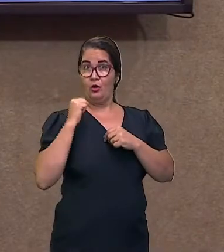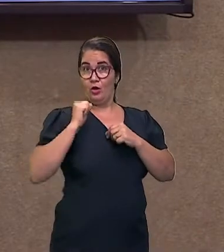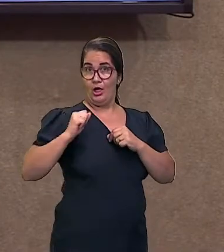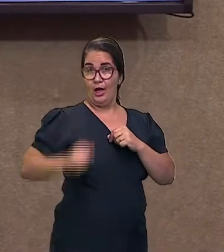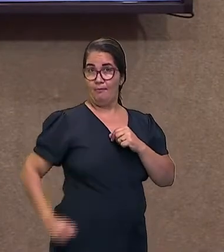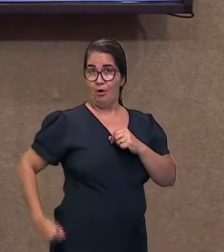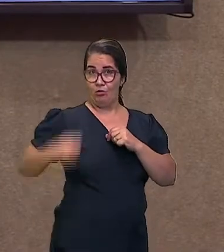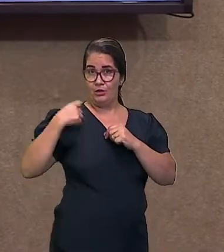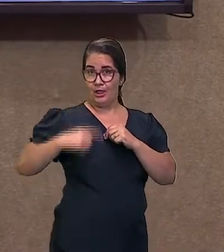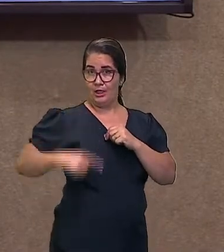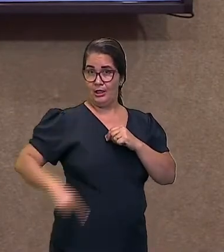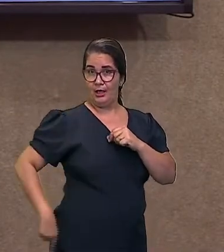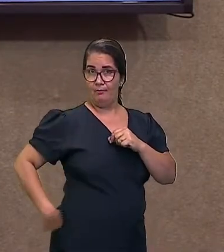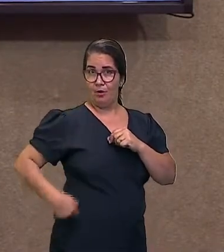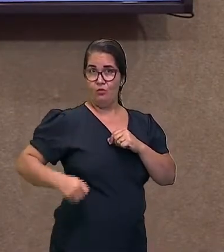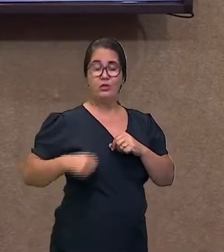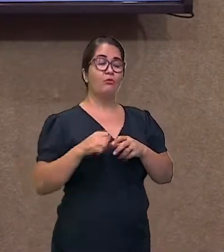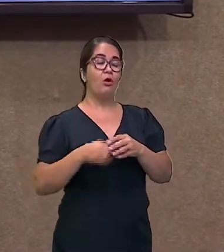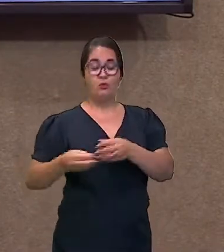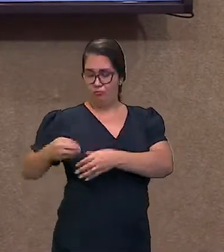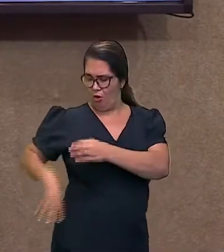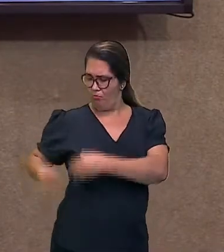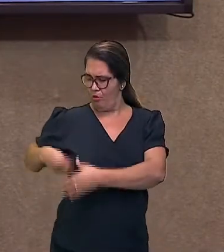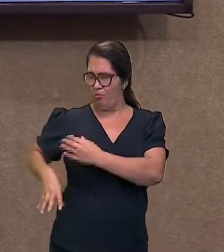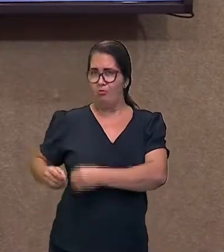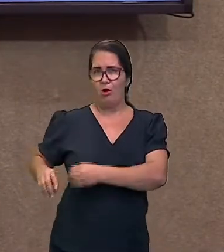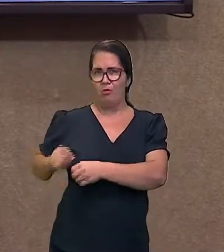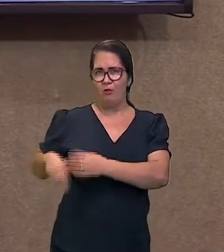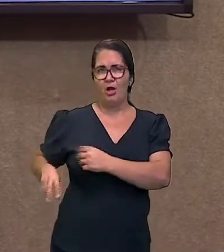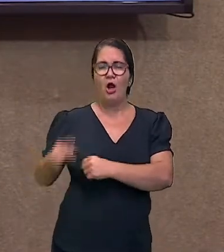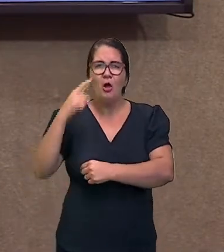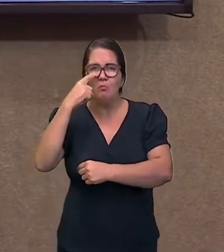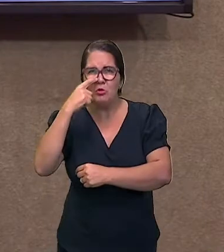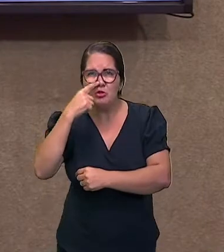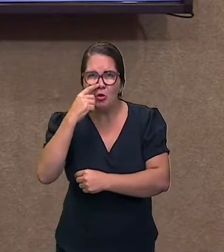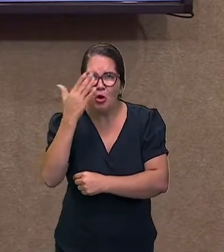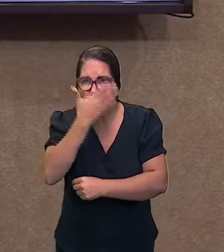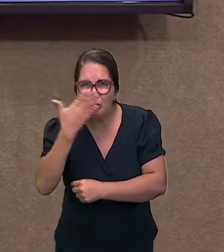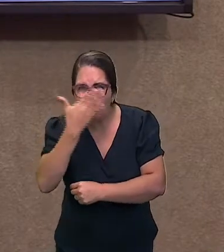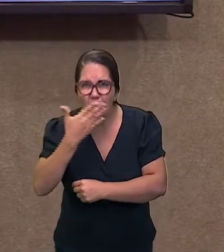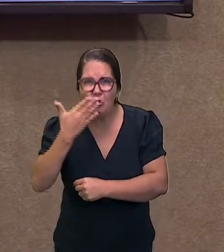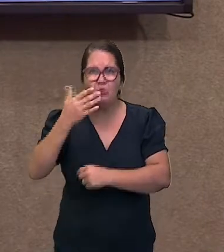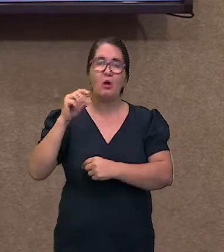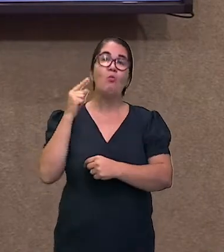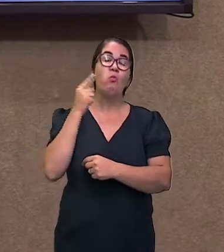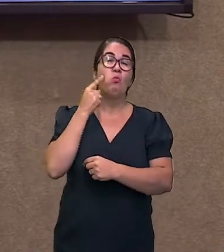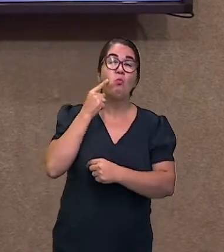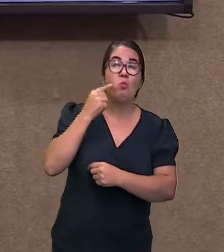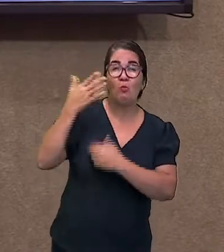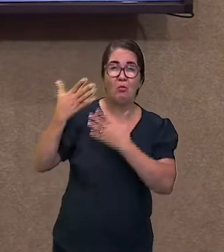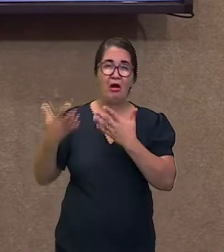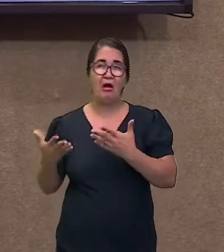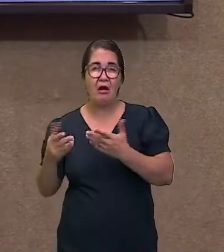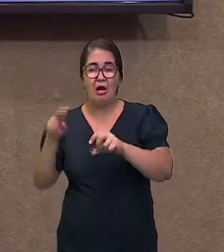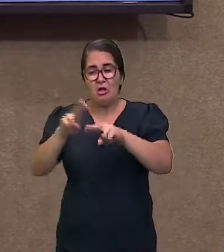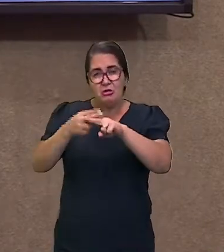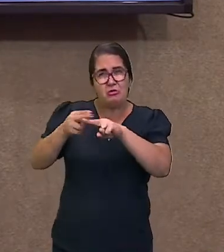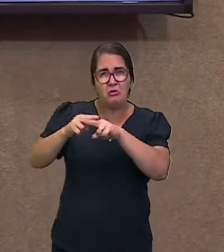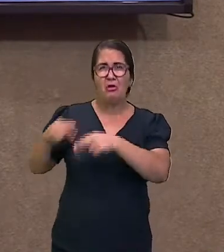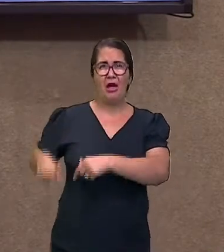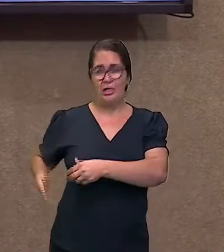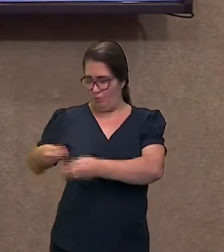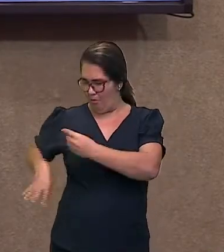chocolate e começo a dar aos animais. Isso não é bacana. O animal que está lá no meio, na